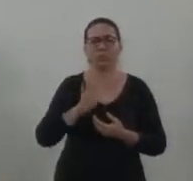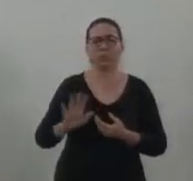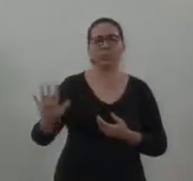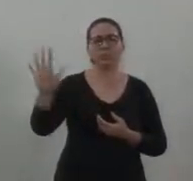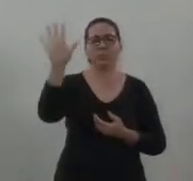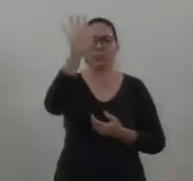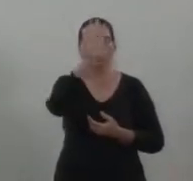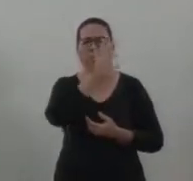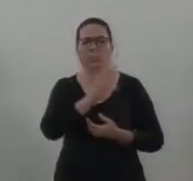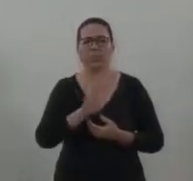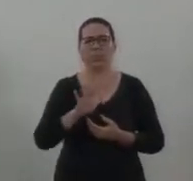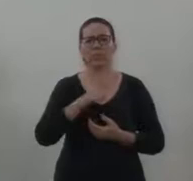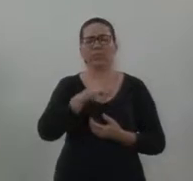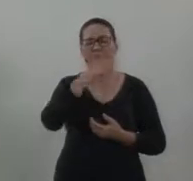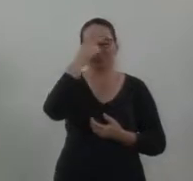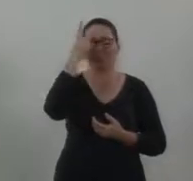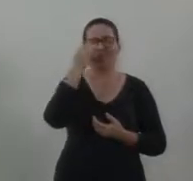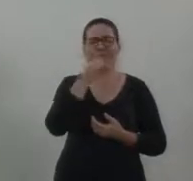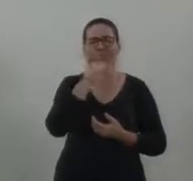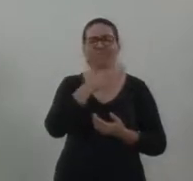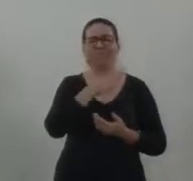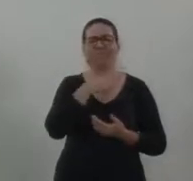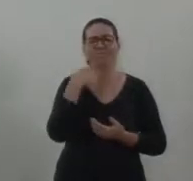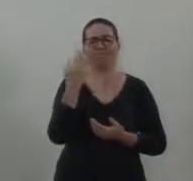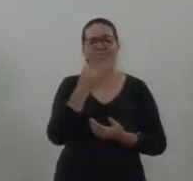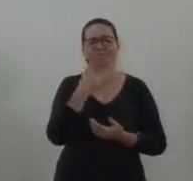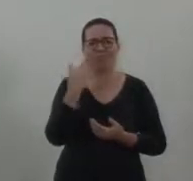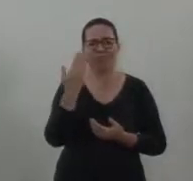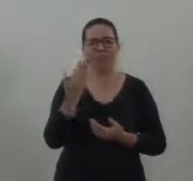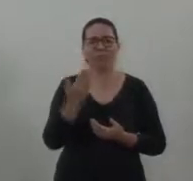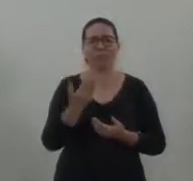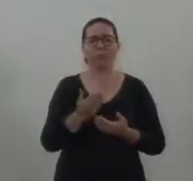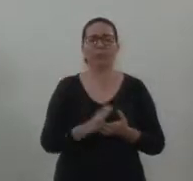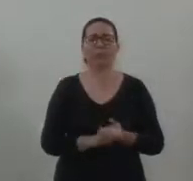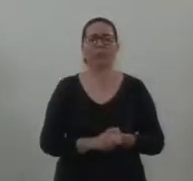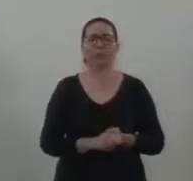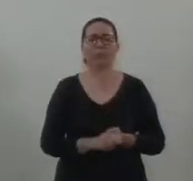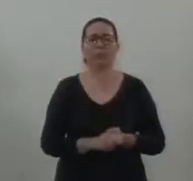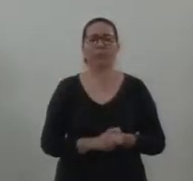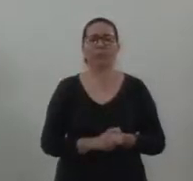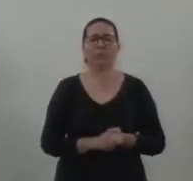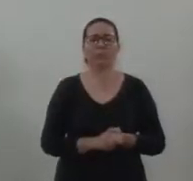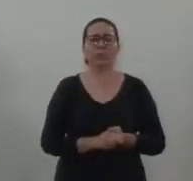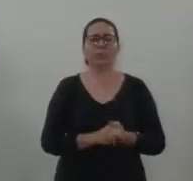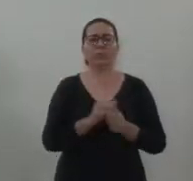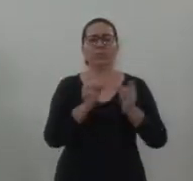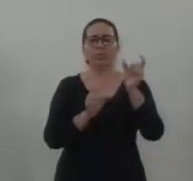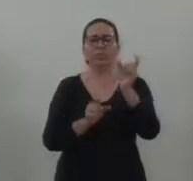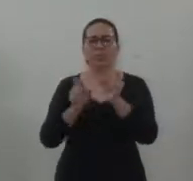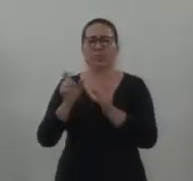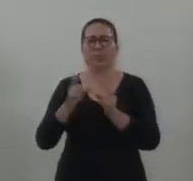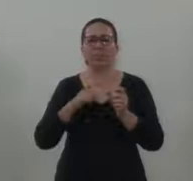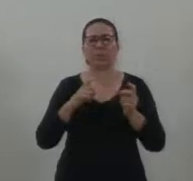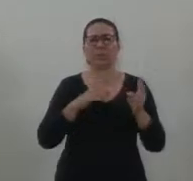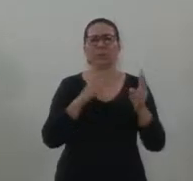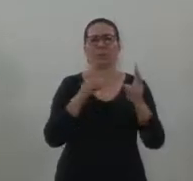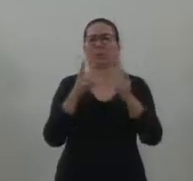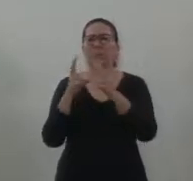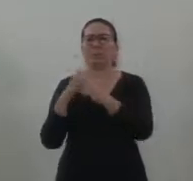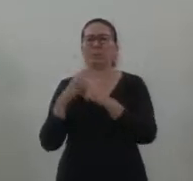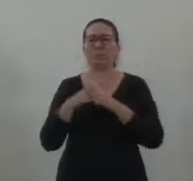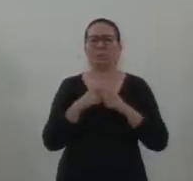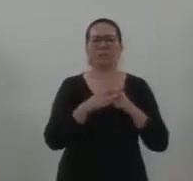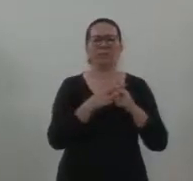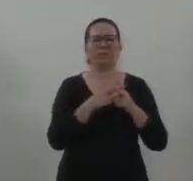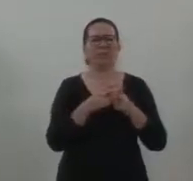morrendo e pessoas se degladiando. Isso é